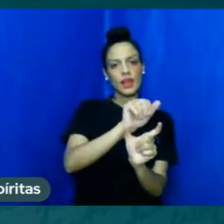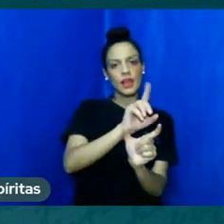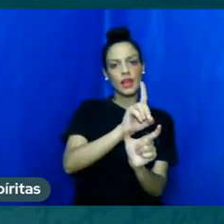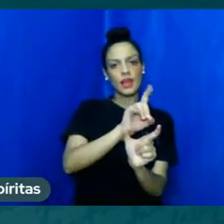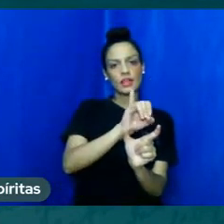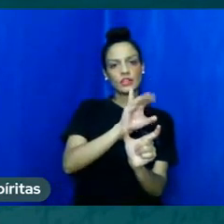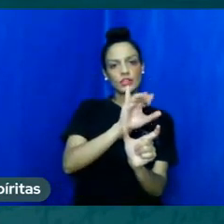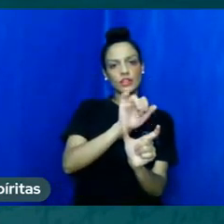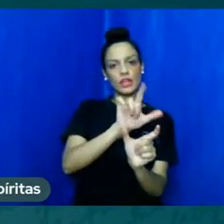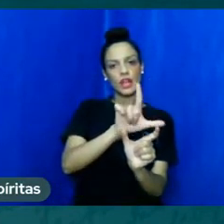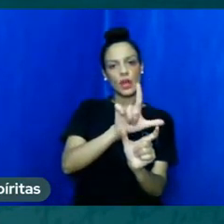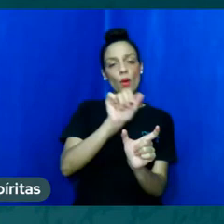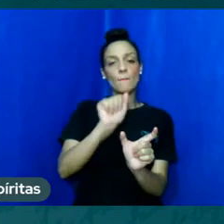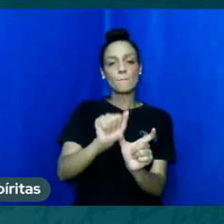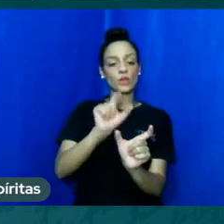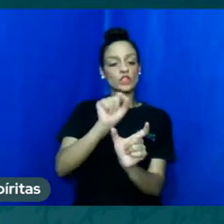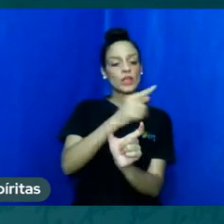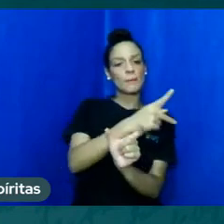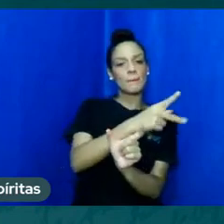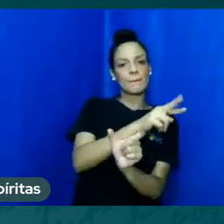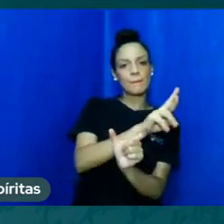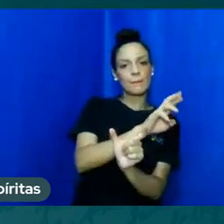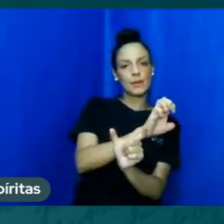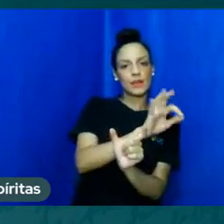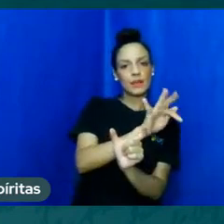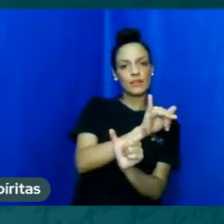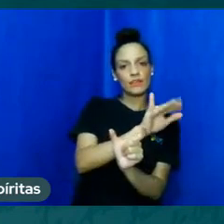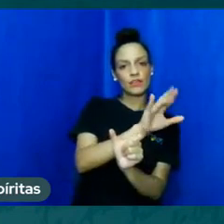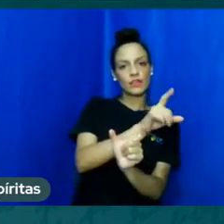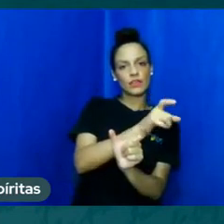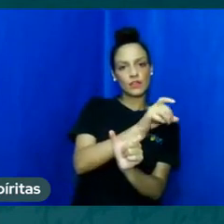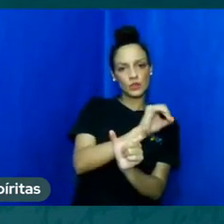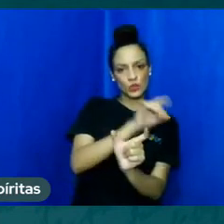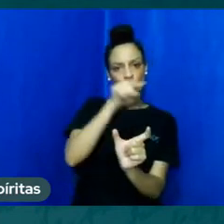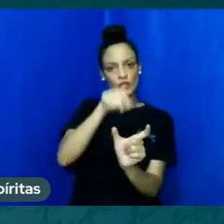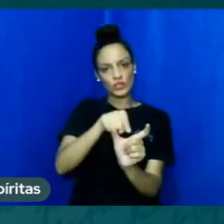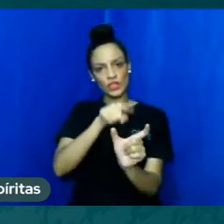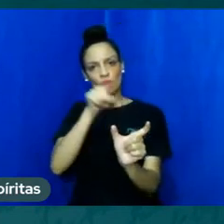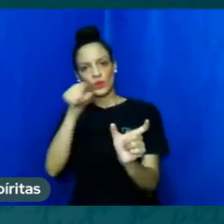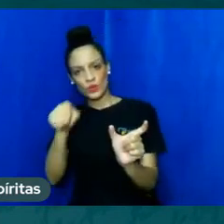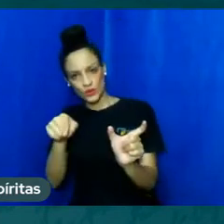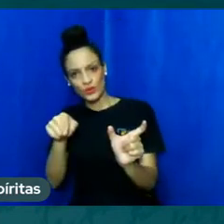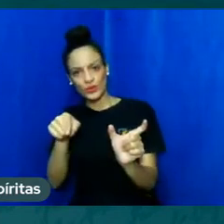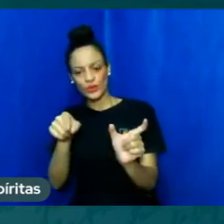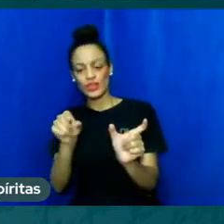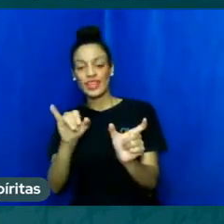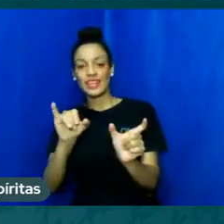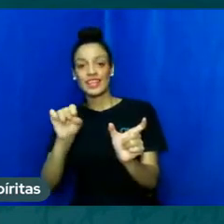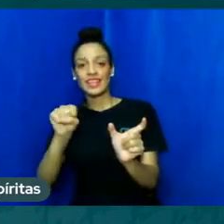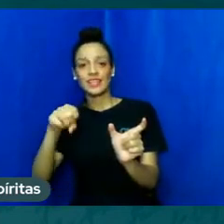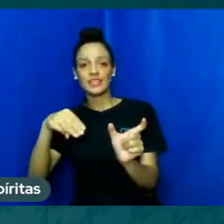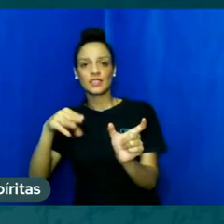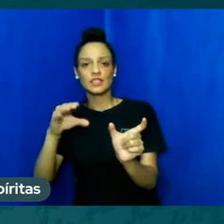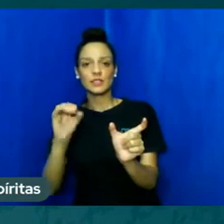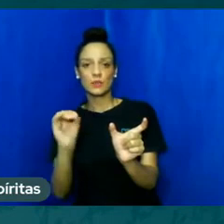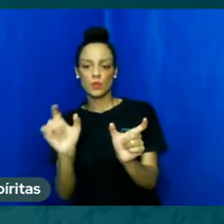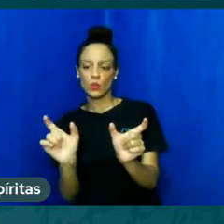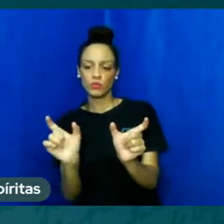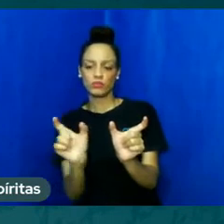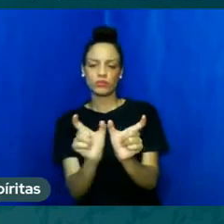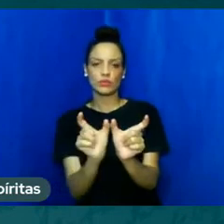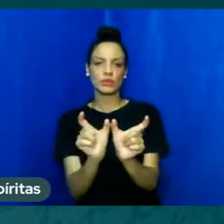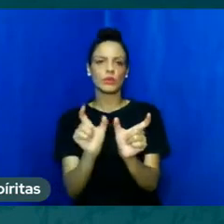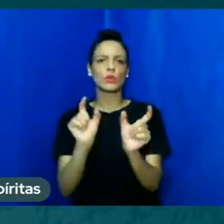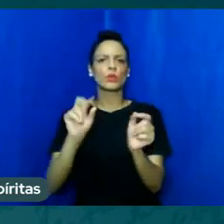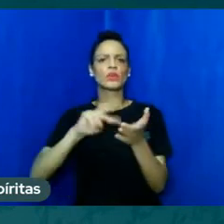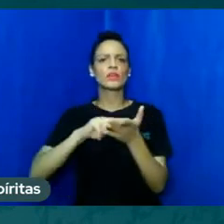ela pode ter um prefixo um radical e o sufixo o sufixo ismo ele significa que aquilo